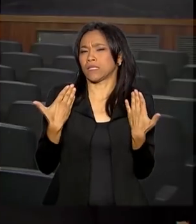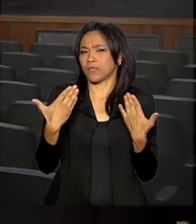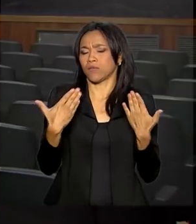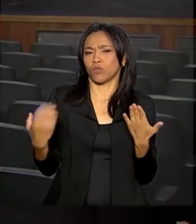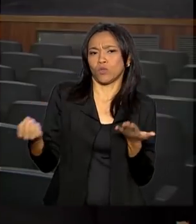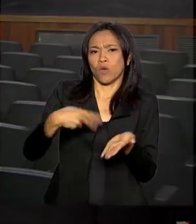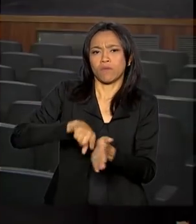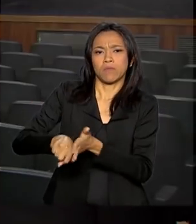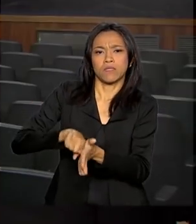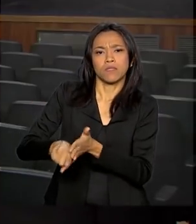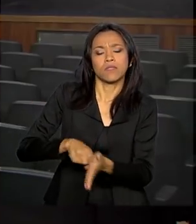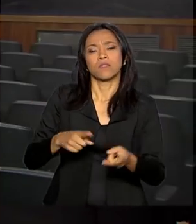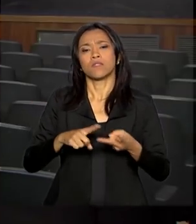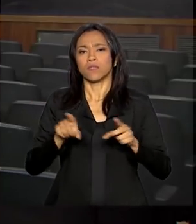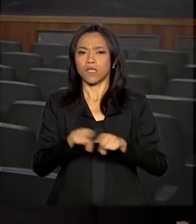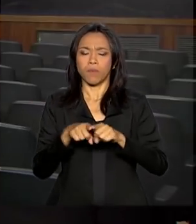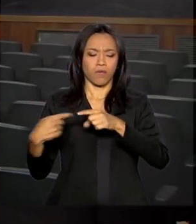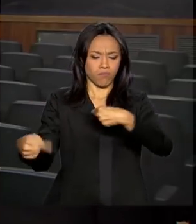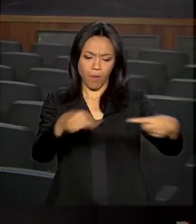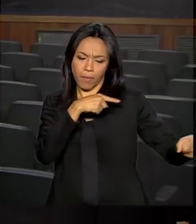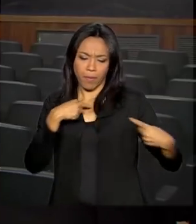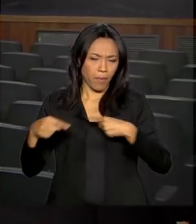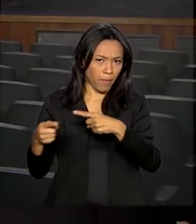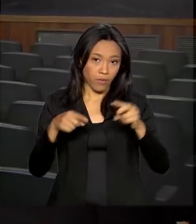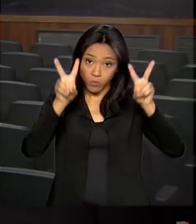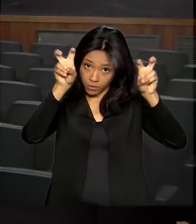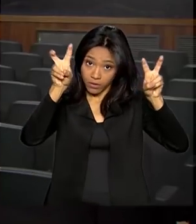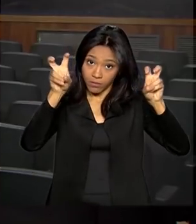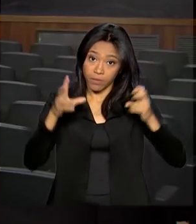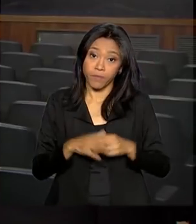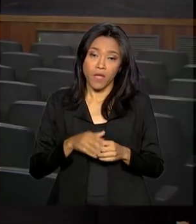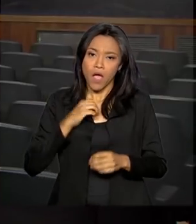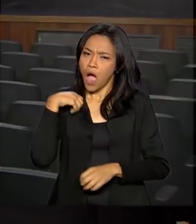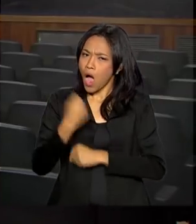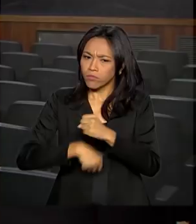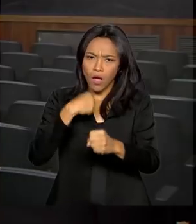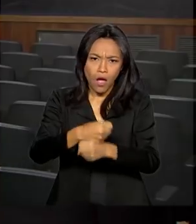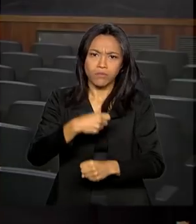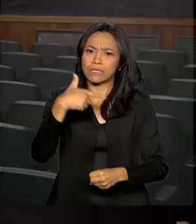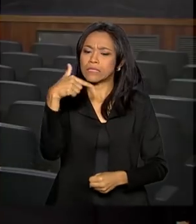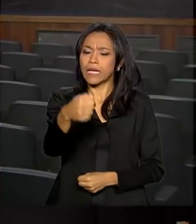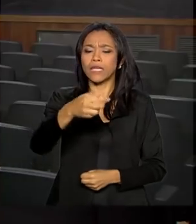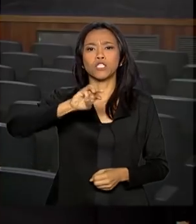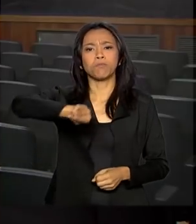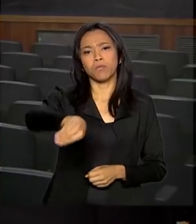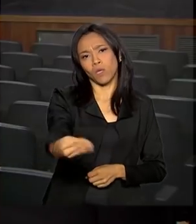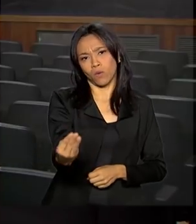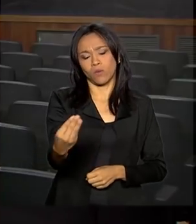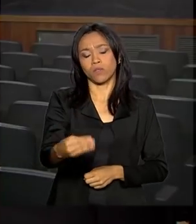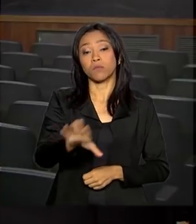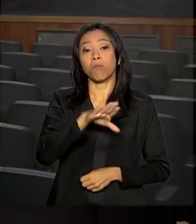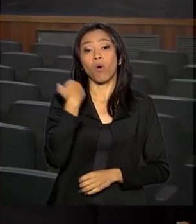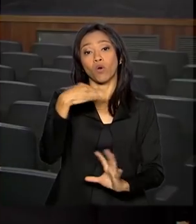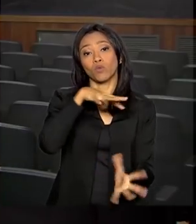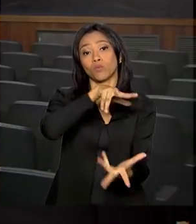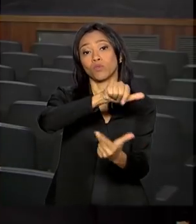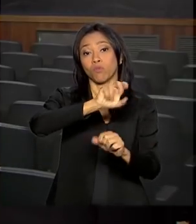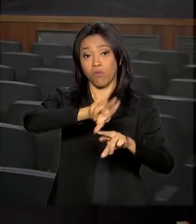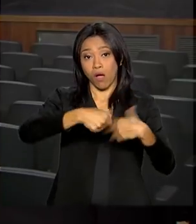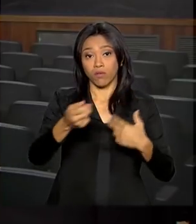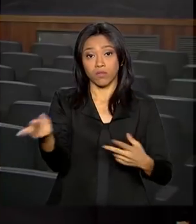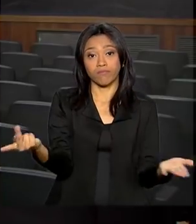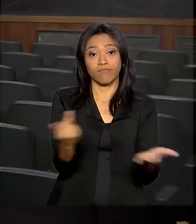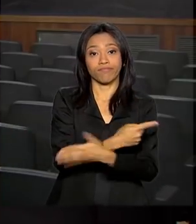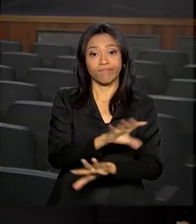estudos e debates sobre o assunto. Todos os anos, cerca de 7 milhões de pessoas morrem no mundo devido às doenças